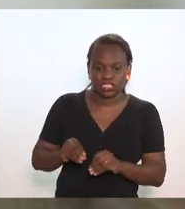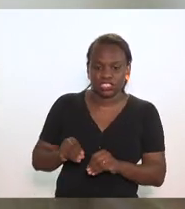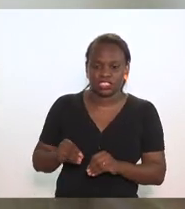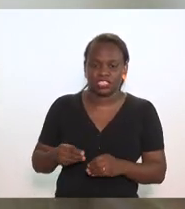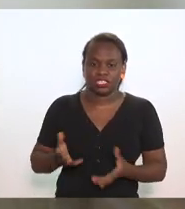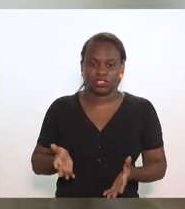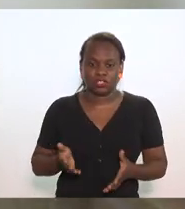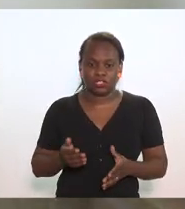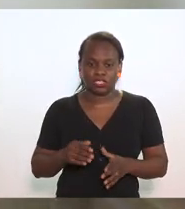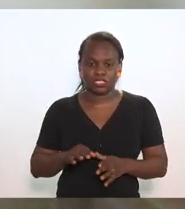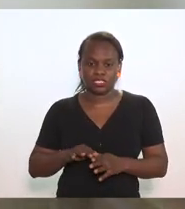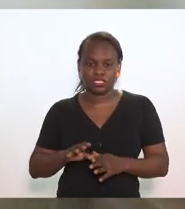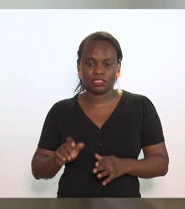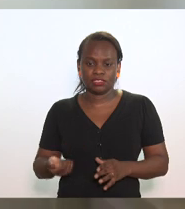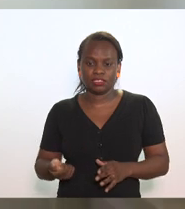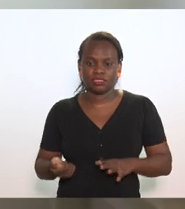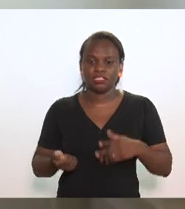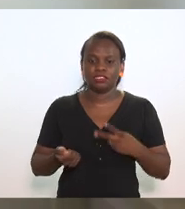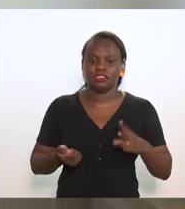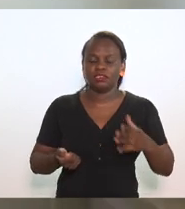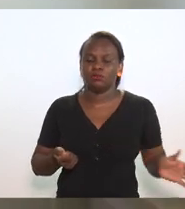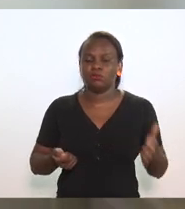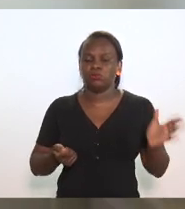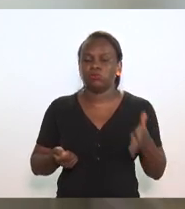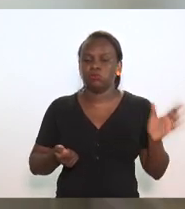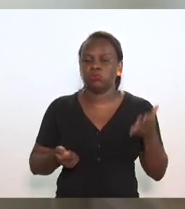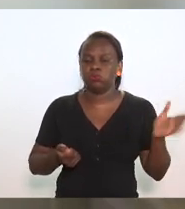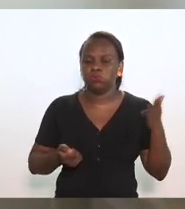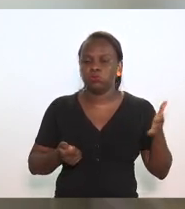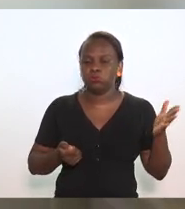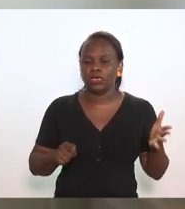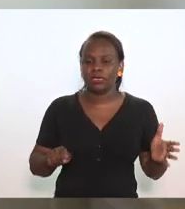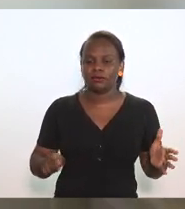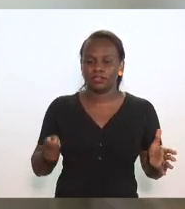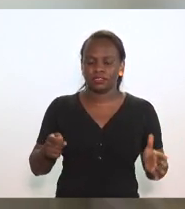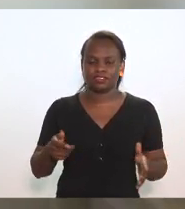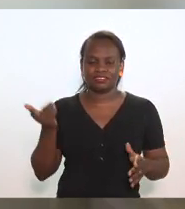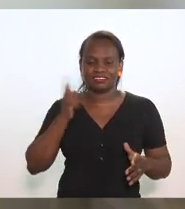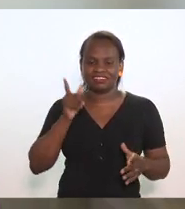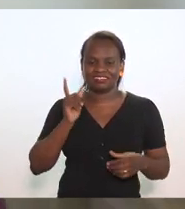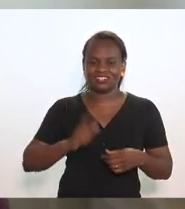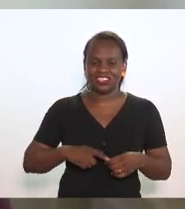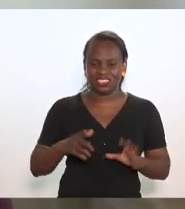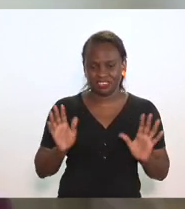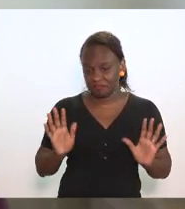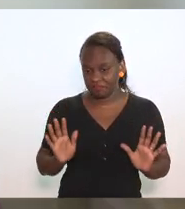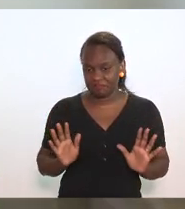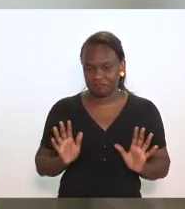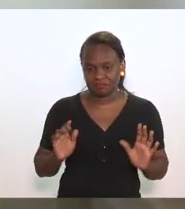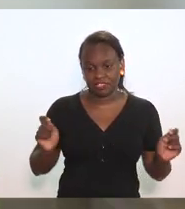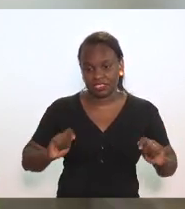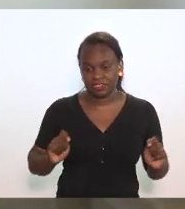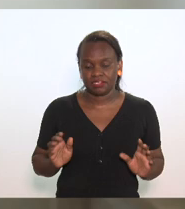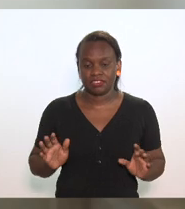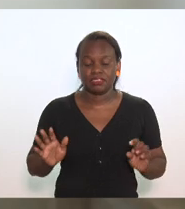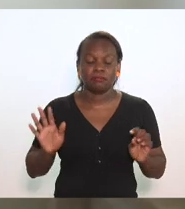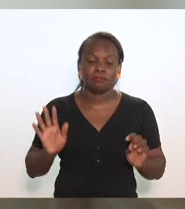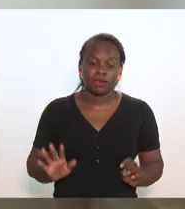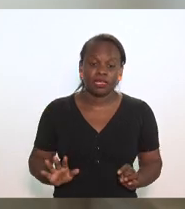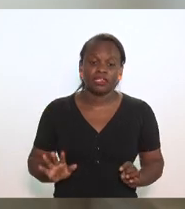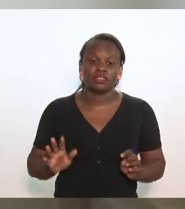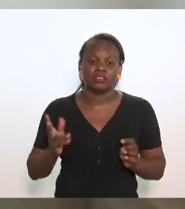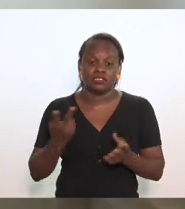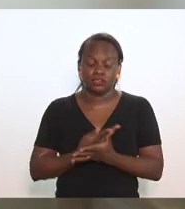bypassar que é o mais comum o medidor de vazão e engarrafa mas no caso